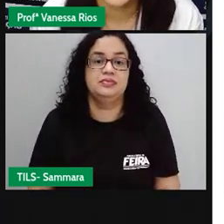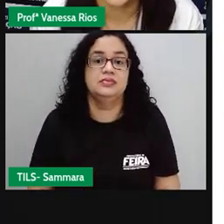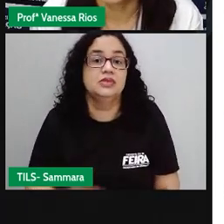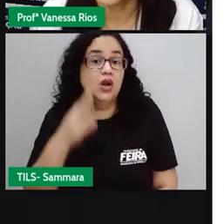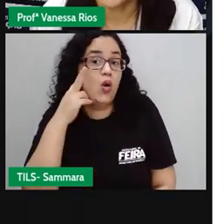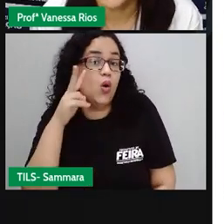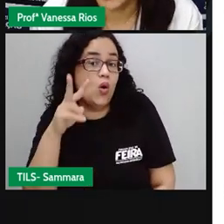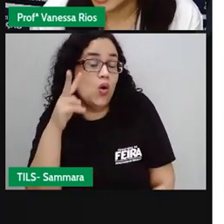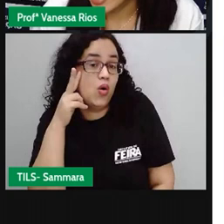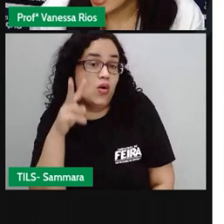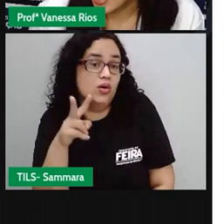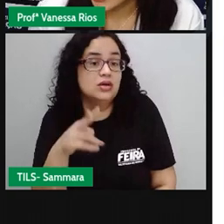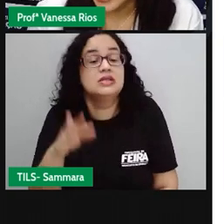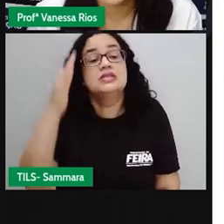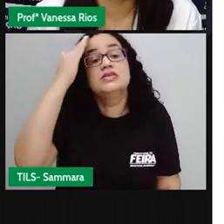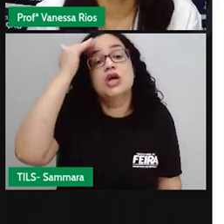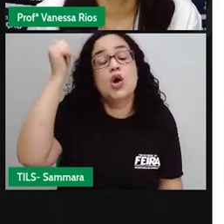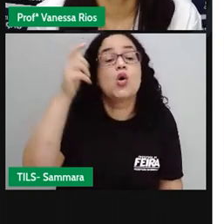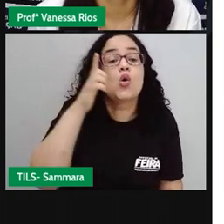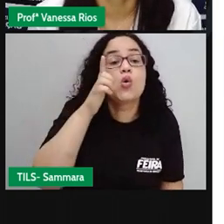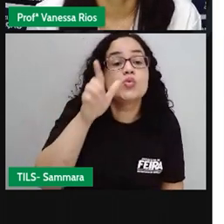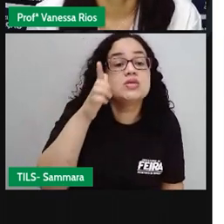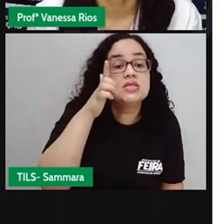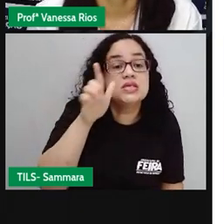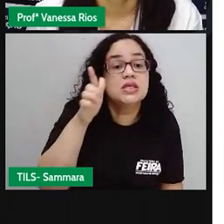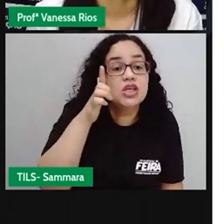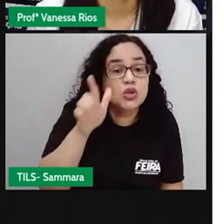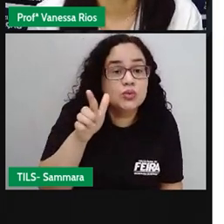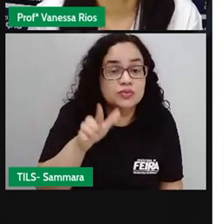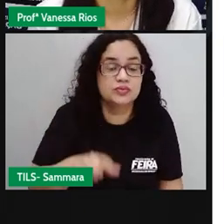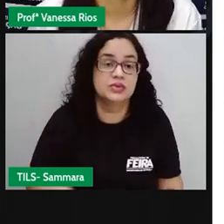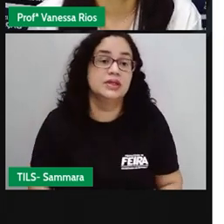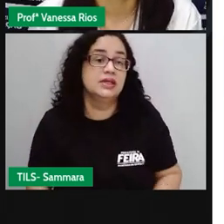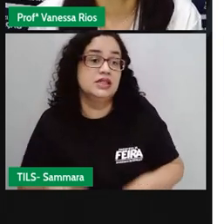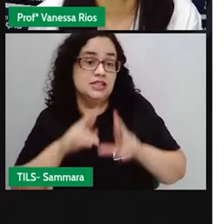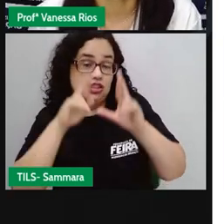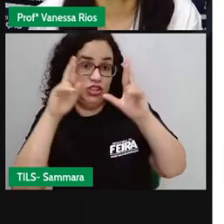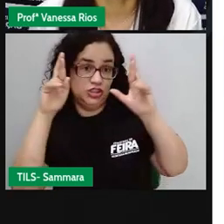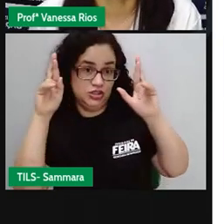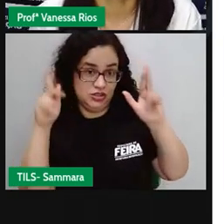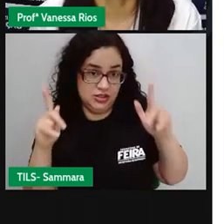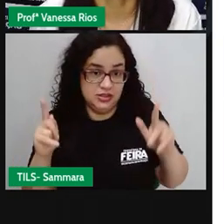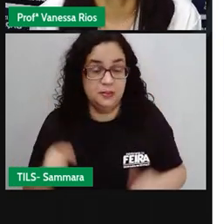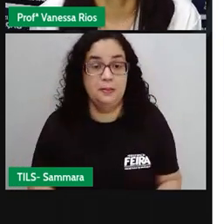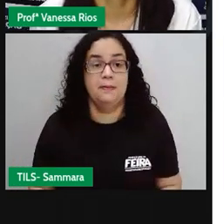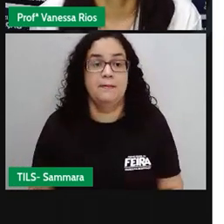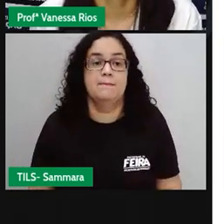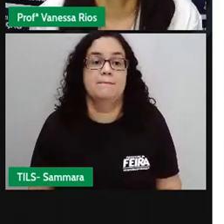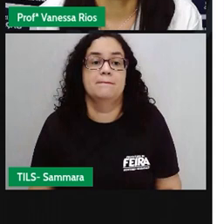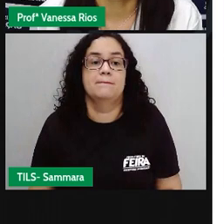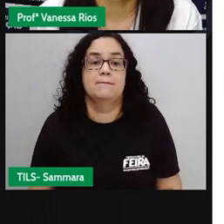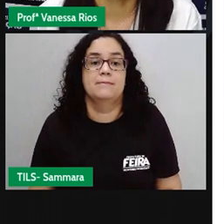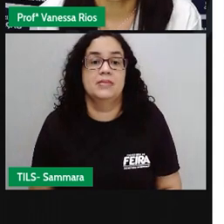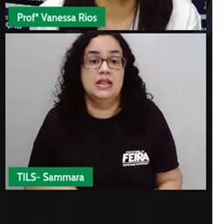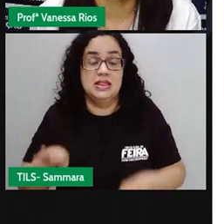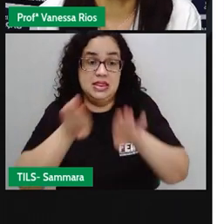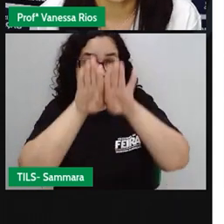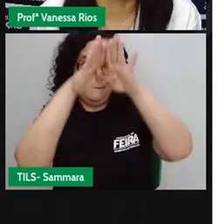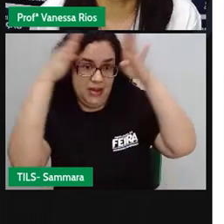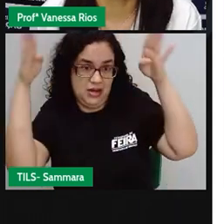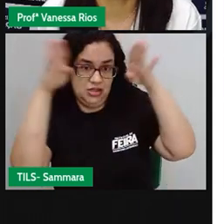Olha só, vamos ver se vocês acertaram. As diferenças estão, ó, na